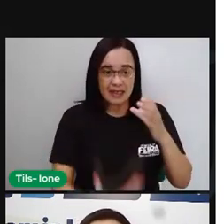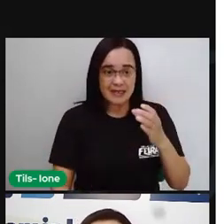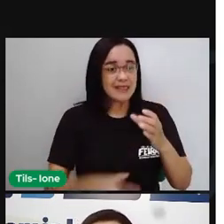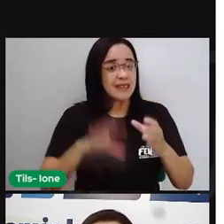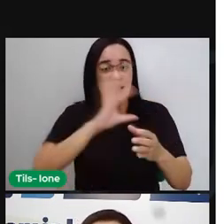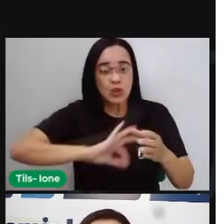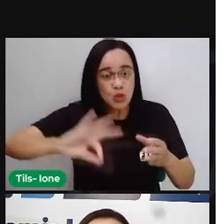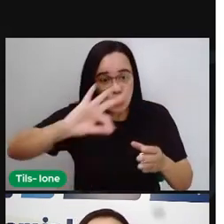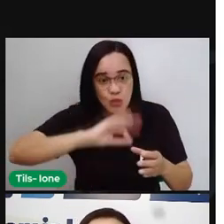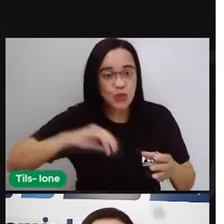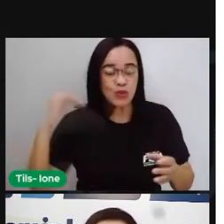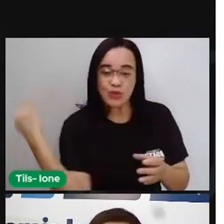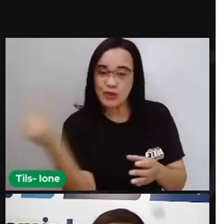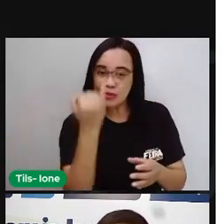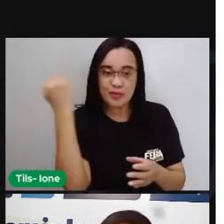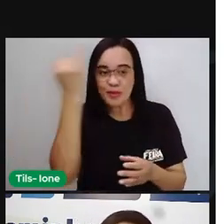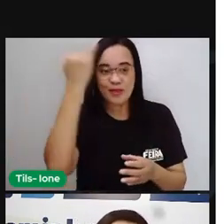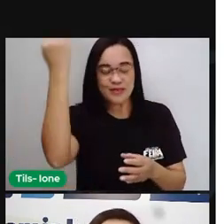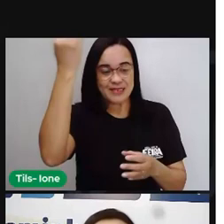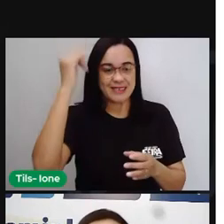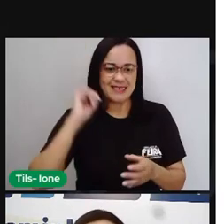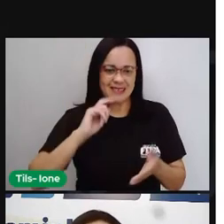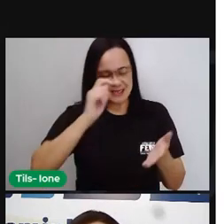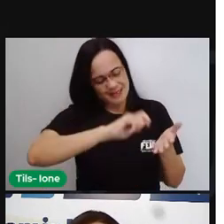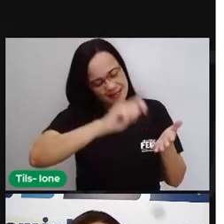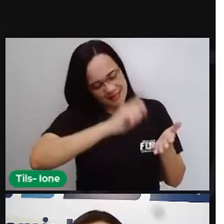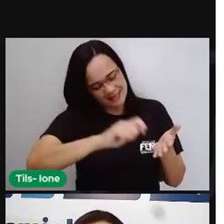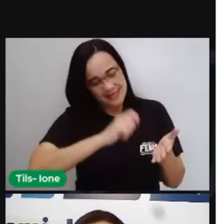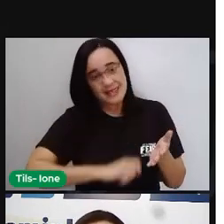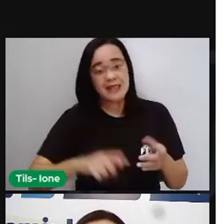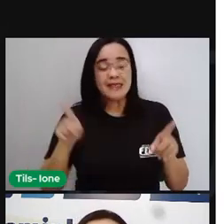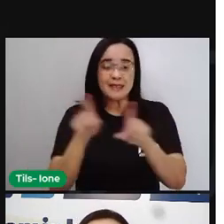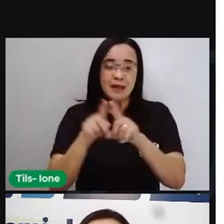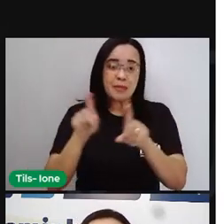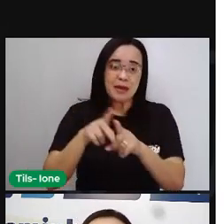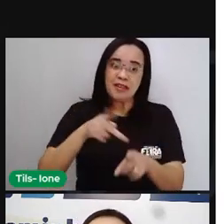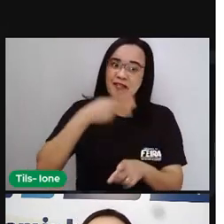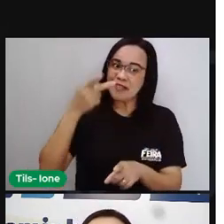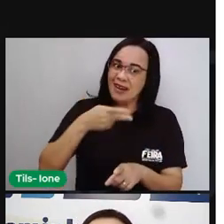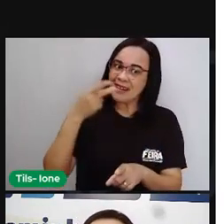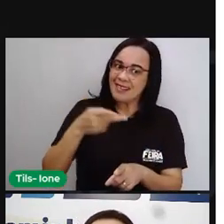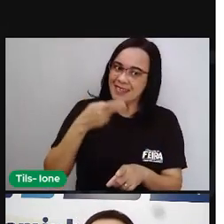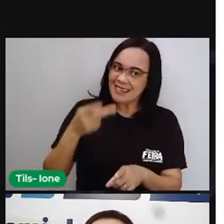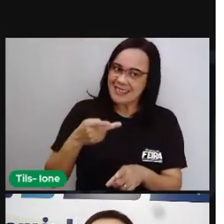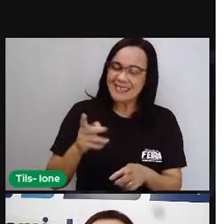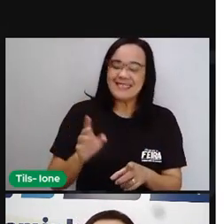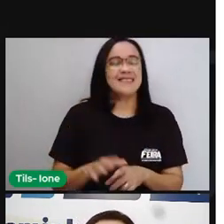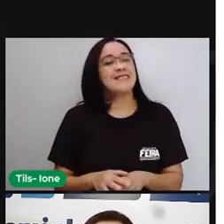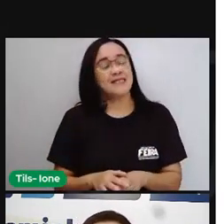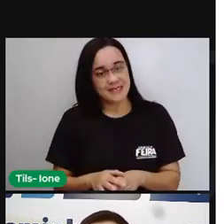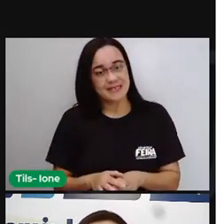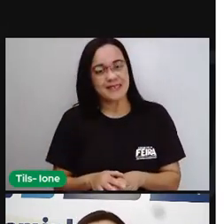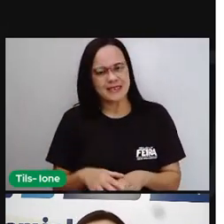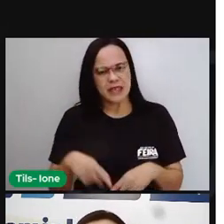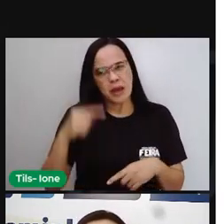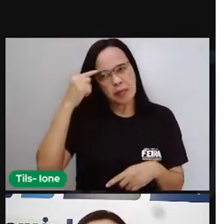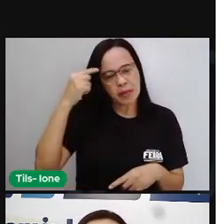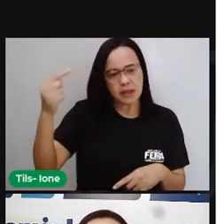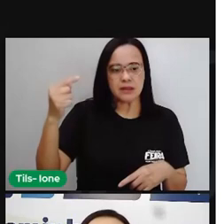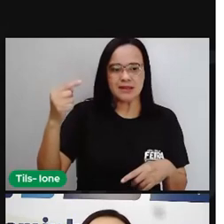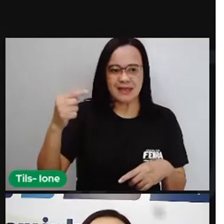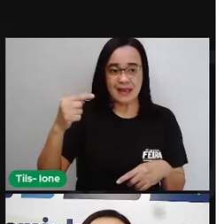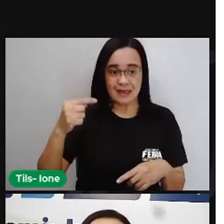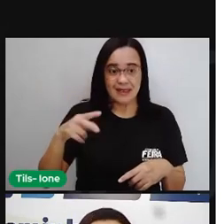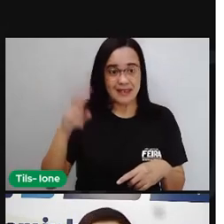Quanto ele é importante. Não só para a escrita, mas também na oralidade. E pense aí no respeito, no amor que você precisa